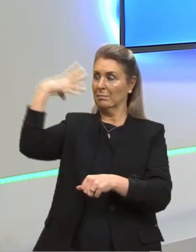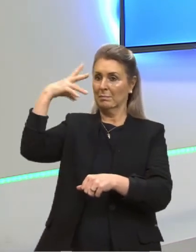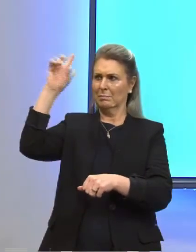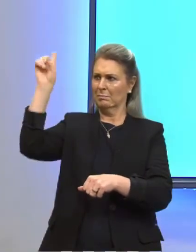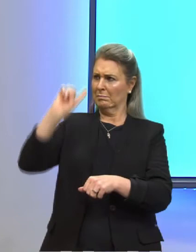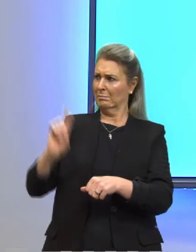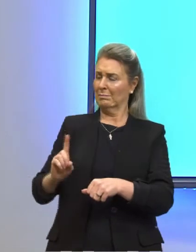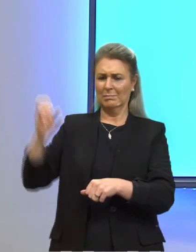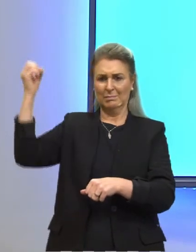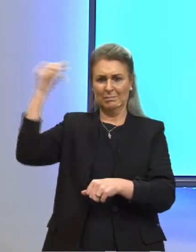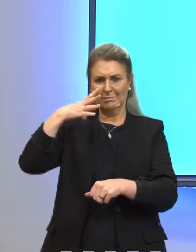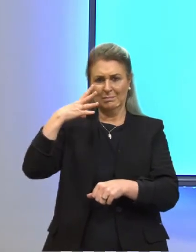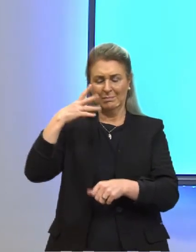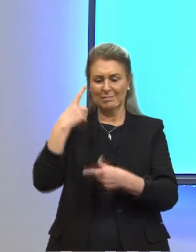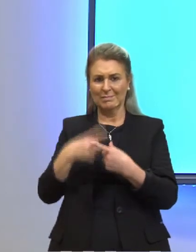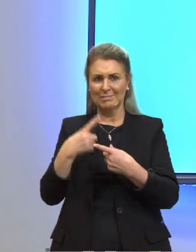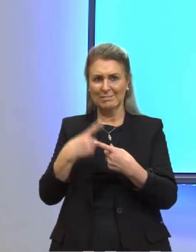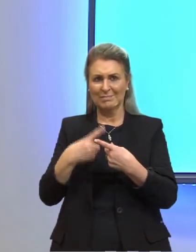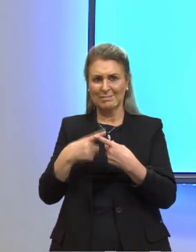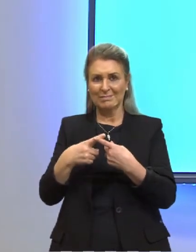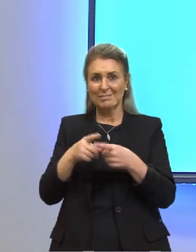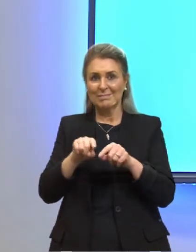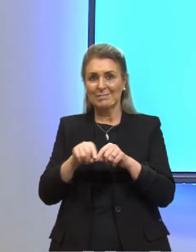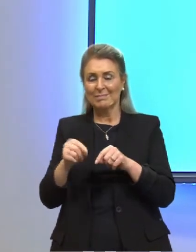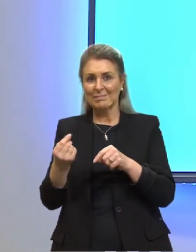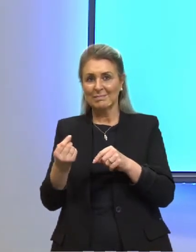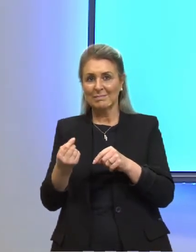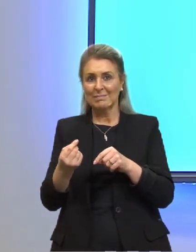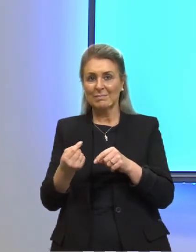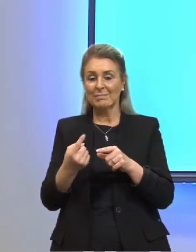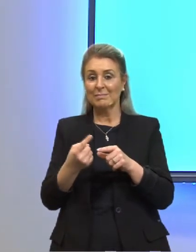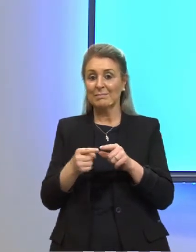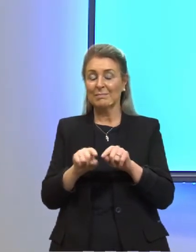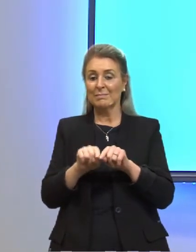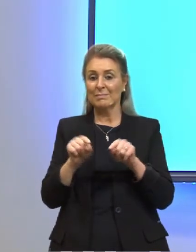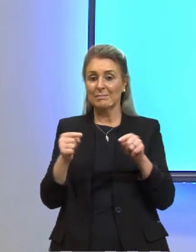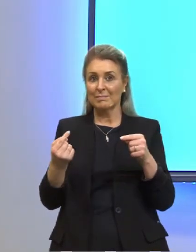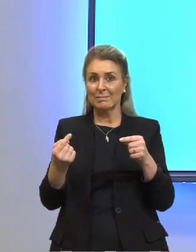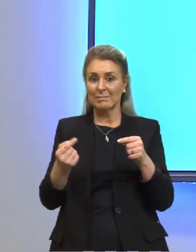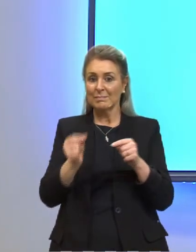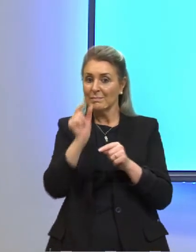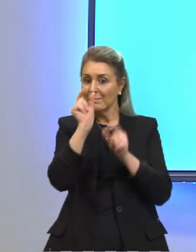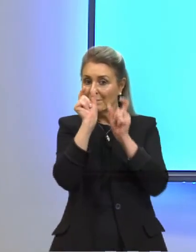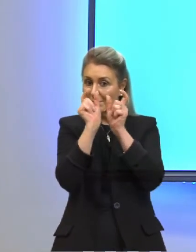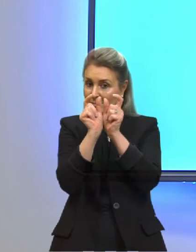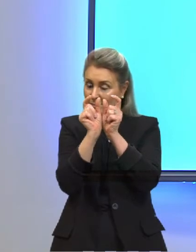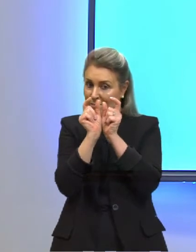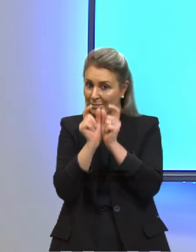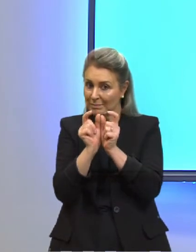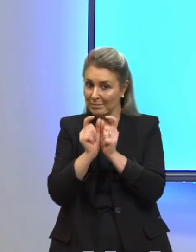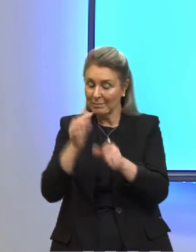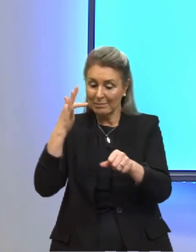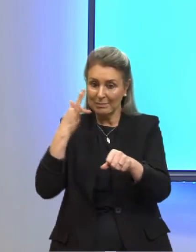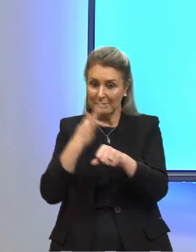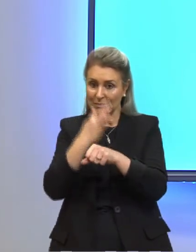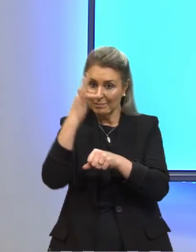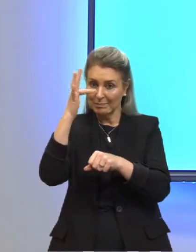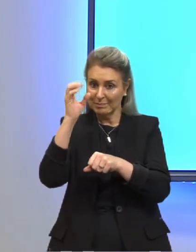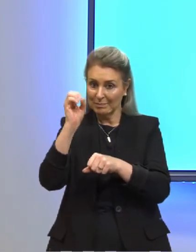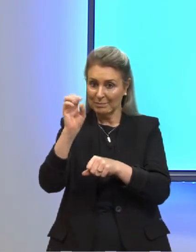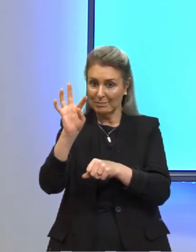luz, né? A gente até estuda por raio de luz, mas a gente tem que saber que ela é emitida, ela é uma partícula, o fóton é uma